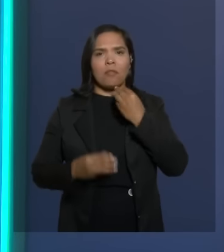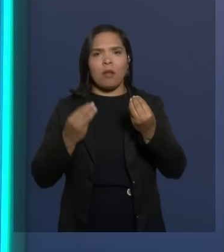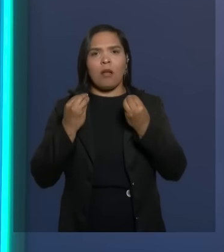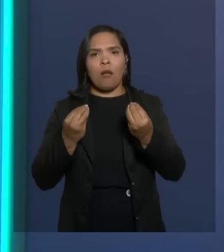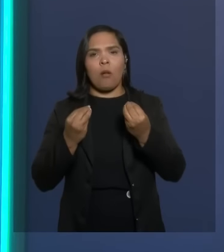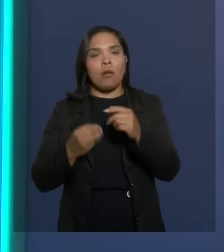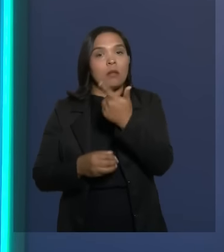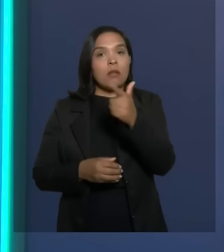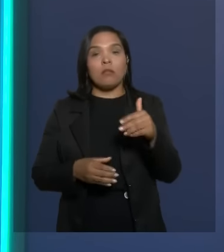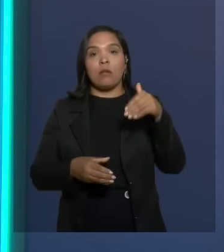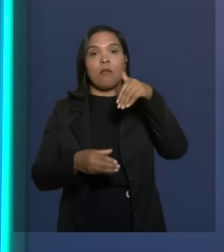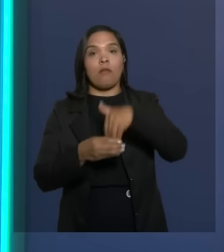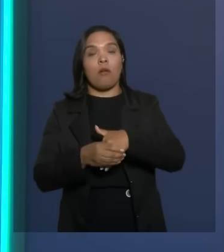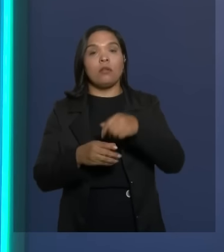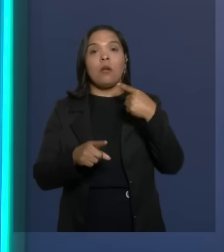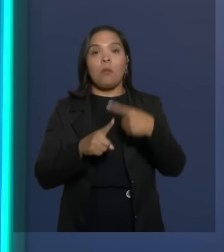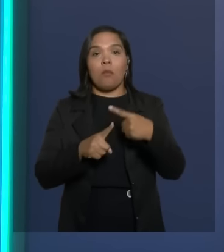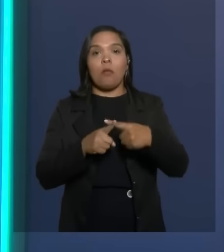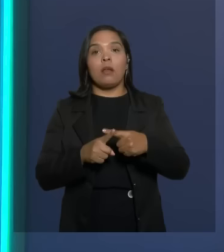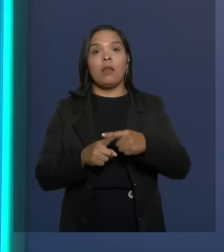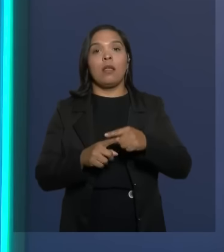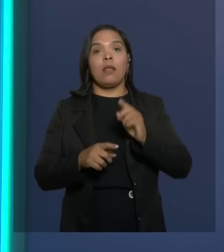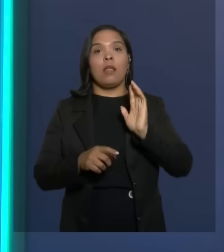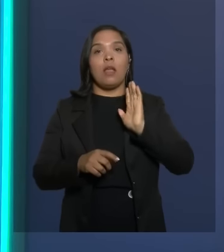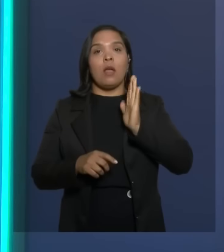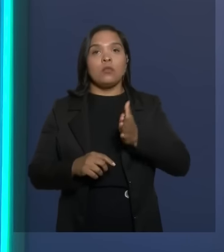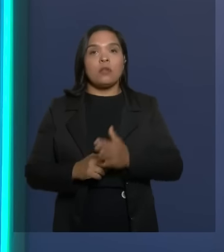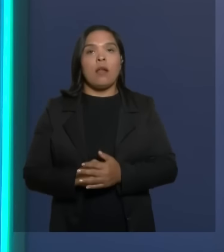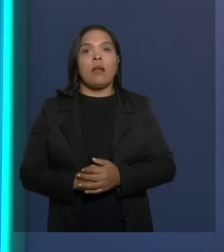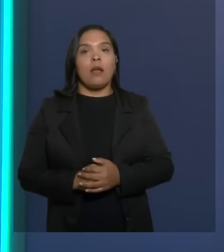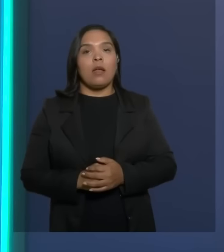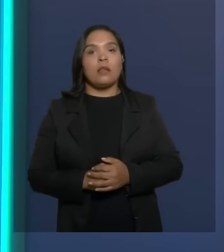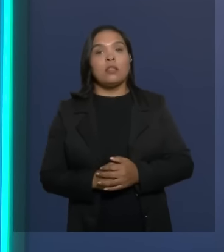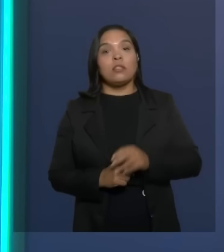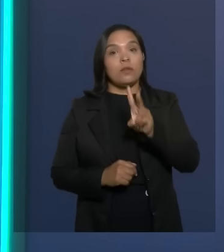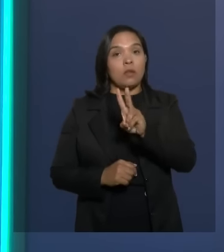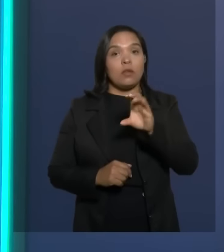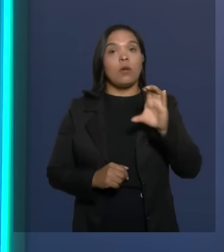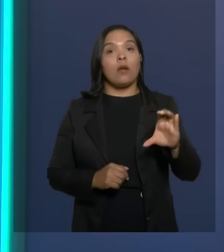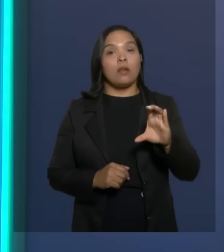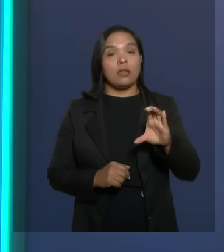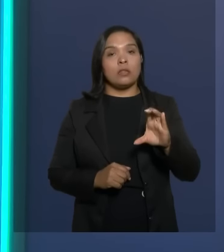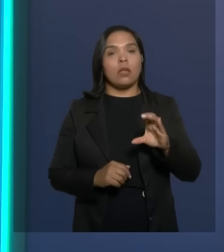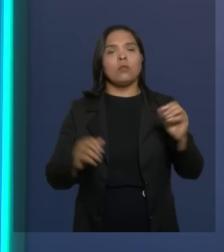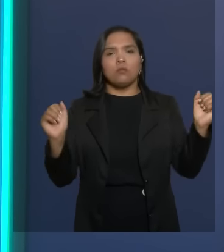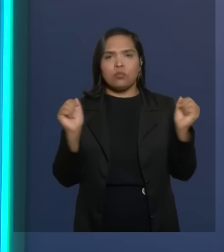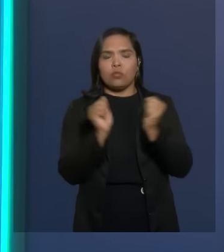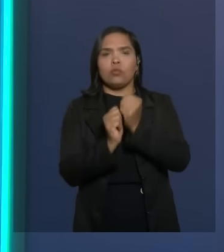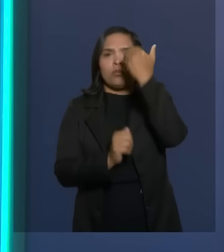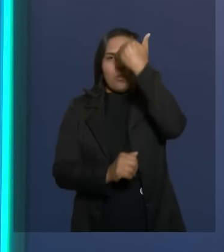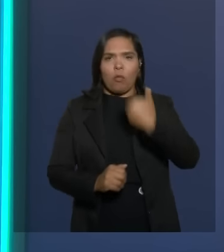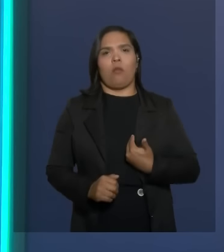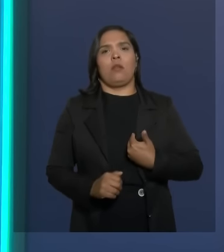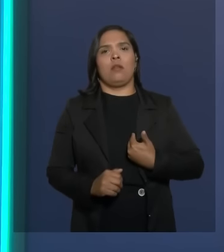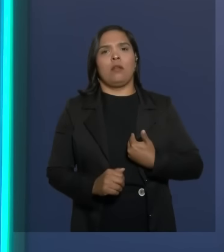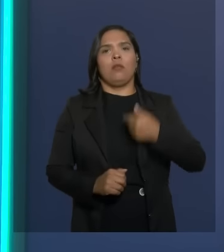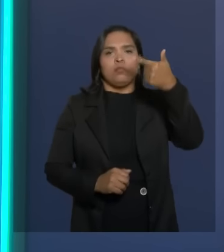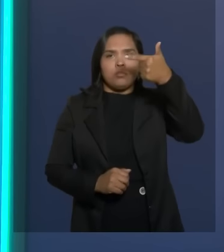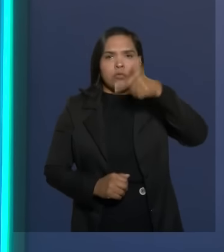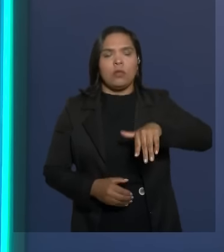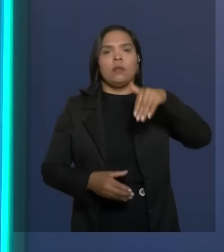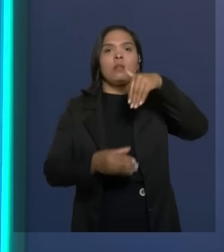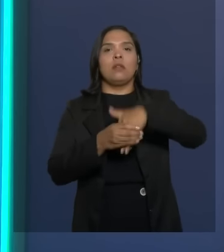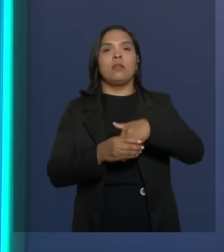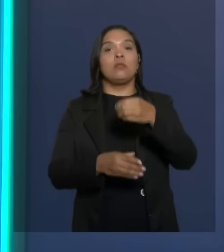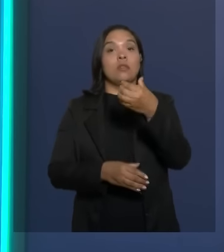têm voto, porque eu, sim, estou elegível, porque o povo de Vitória e da Conquista está do meu lado e serei reeleita no dia